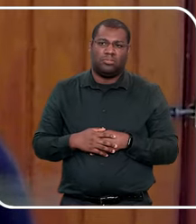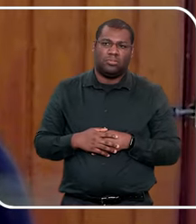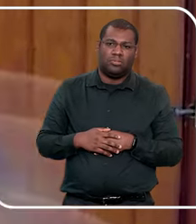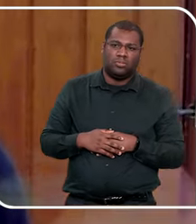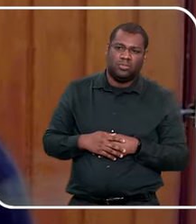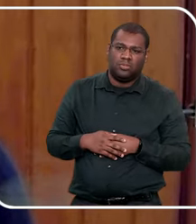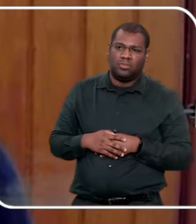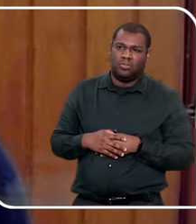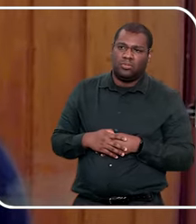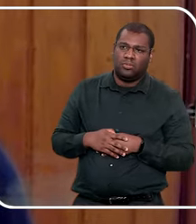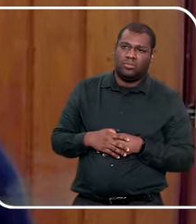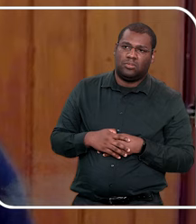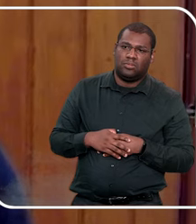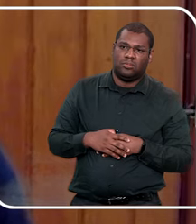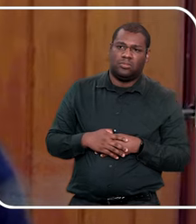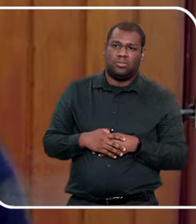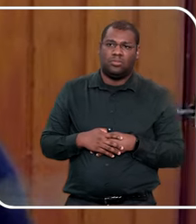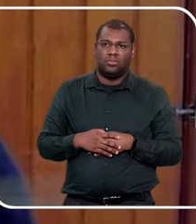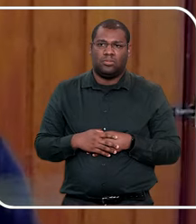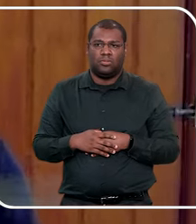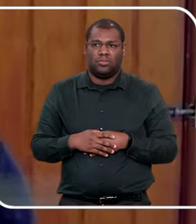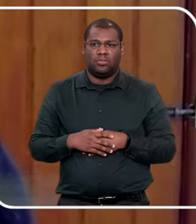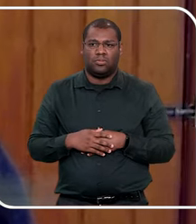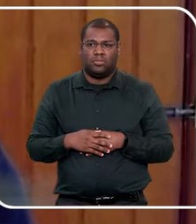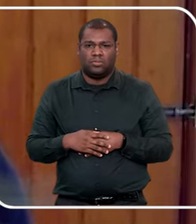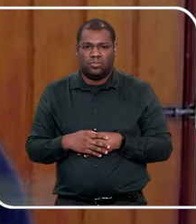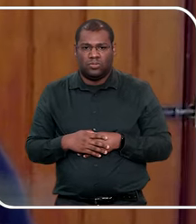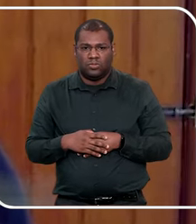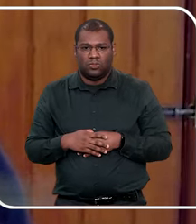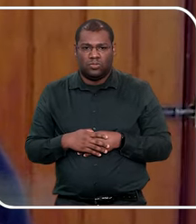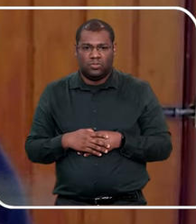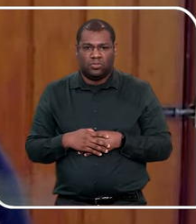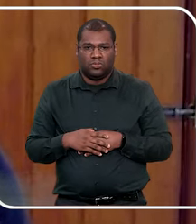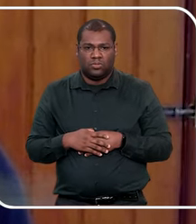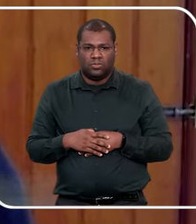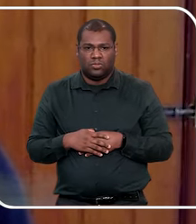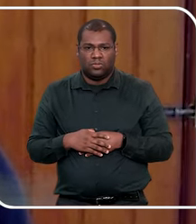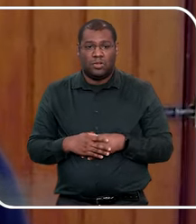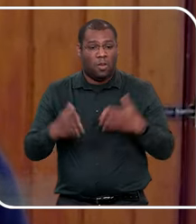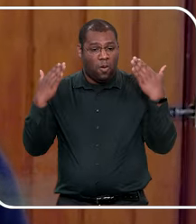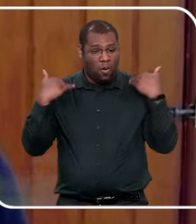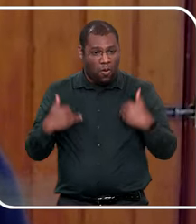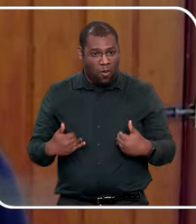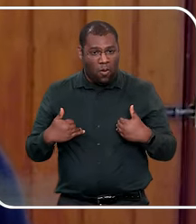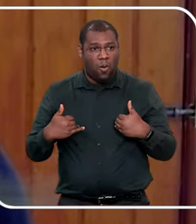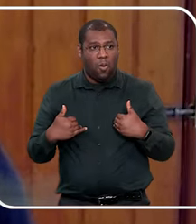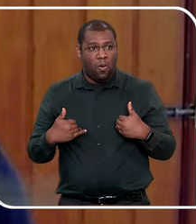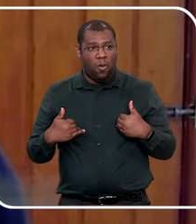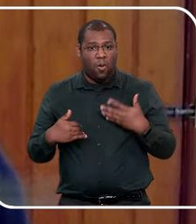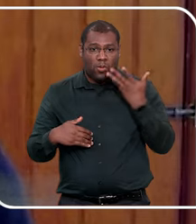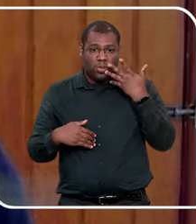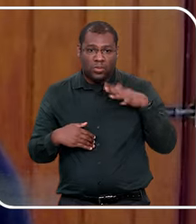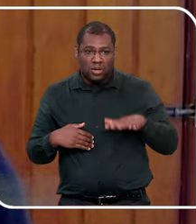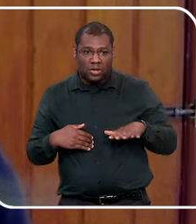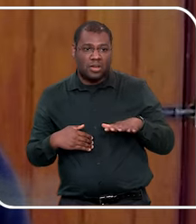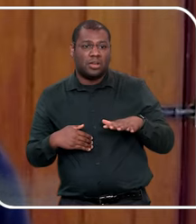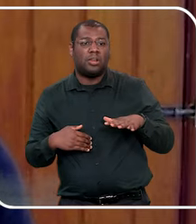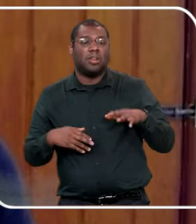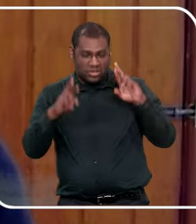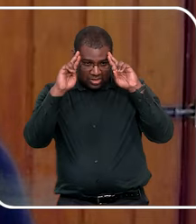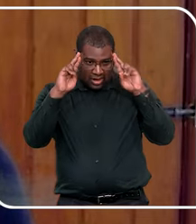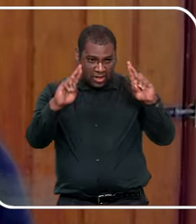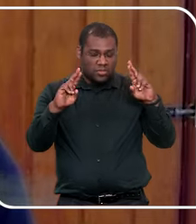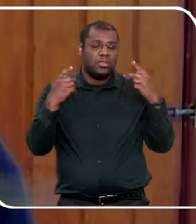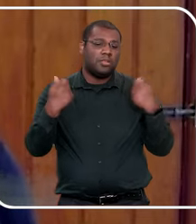nomear, vou ser repetitivo, mas falar, que a parte íntima não é brinquedo, o corpo não é brinquedo, que não pode demorar, é só para lavar,